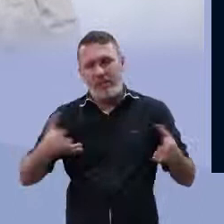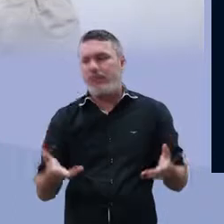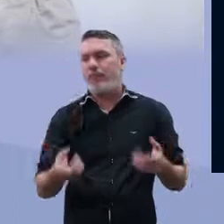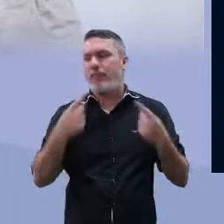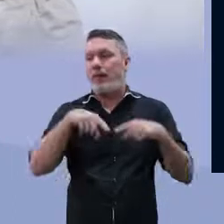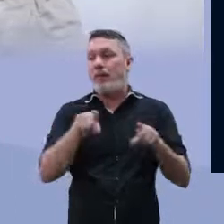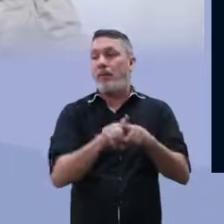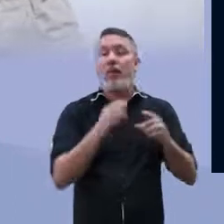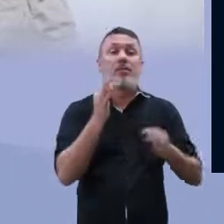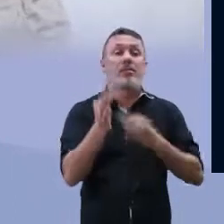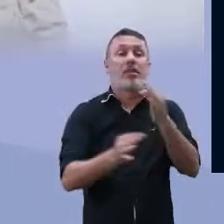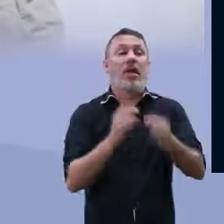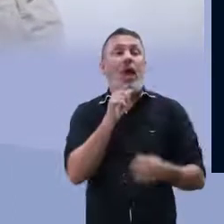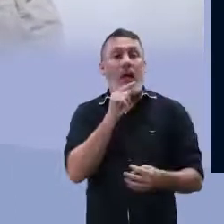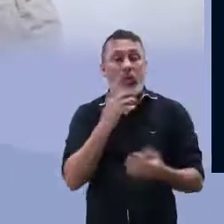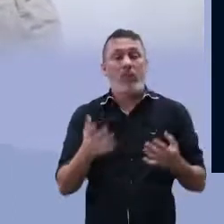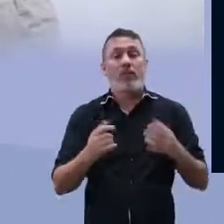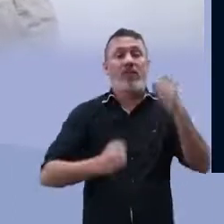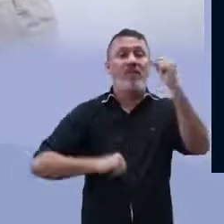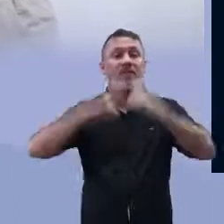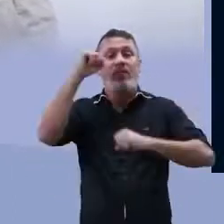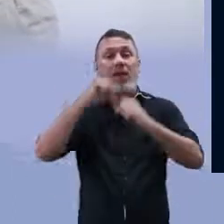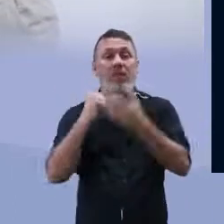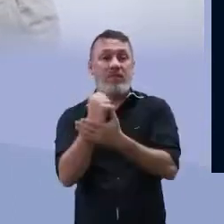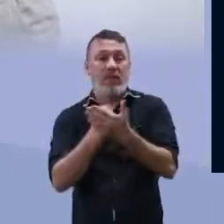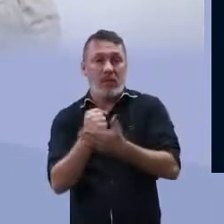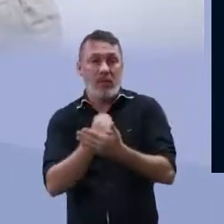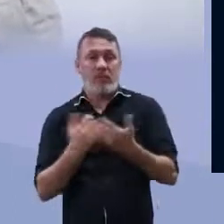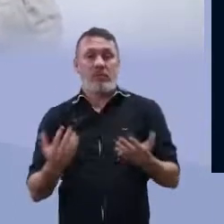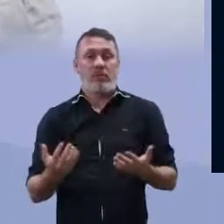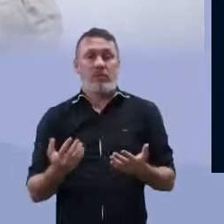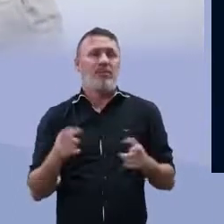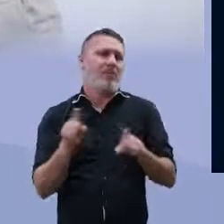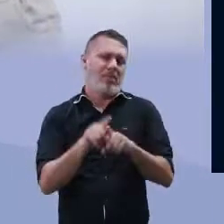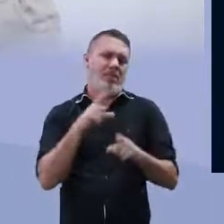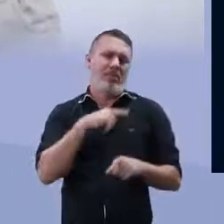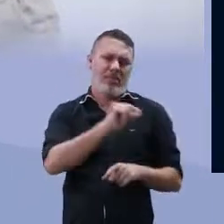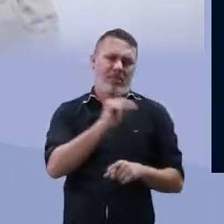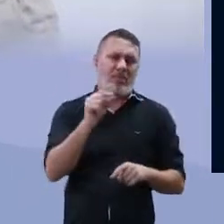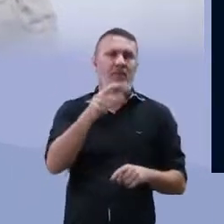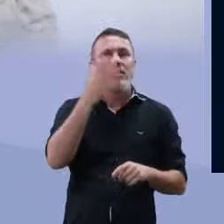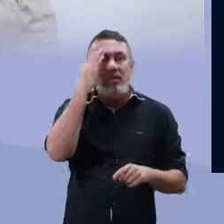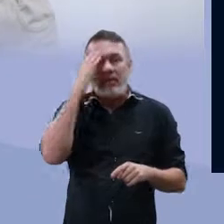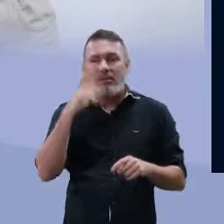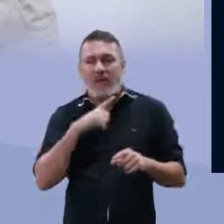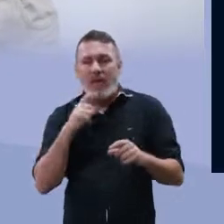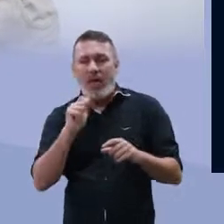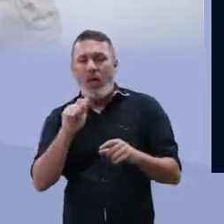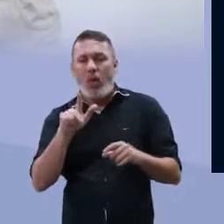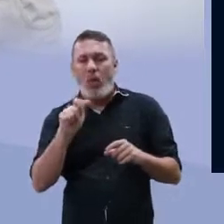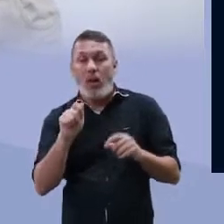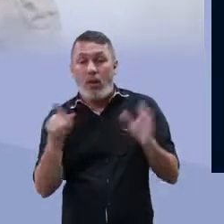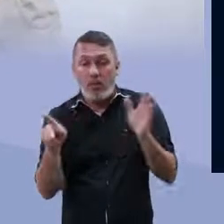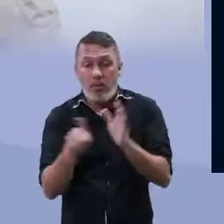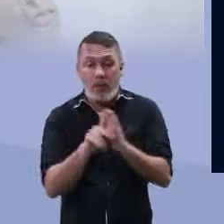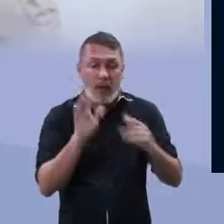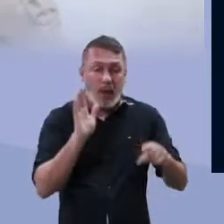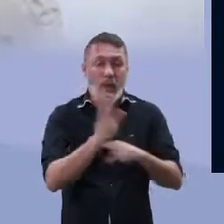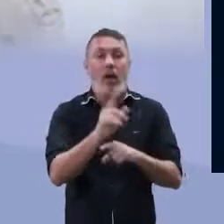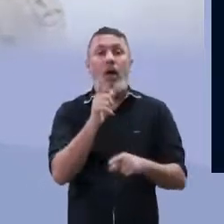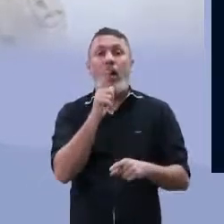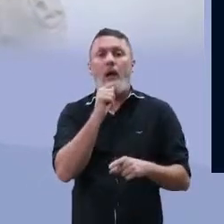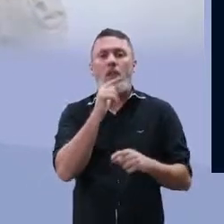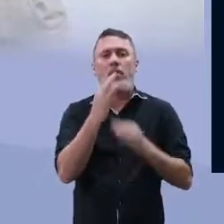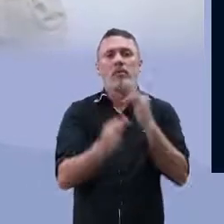farmacêutica. Tratamento de águas residuais. Porque aquelas que fazem nutrição mixotrófica, se alimentam